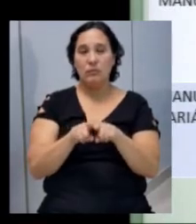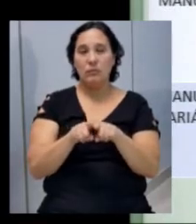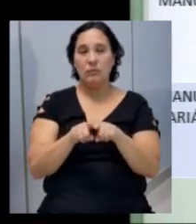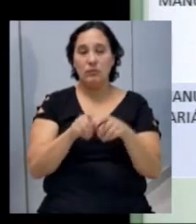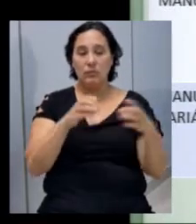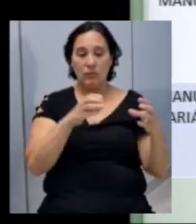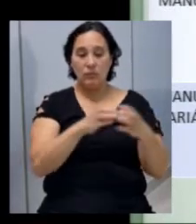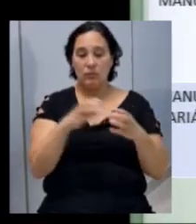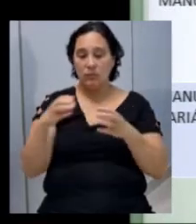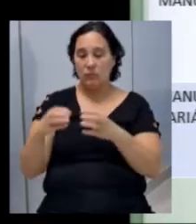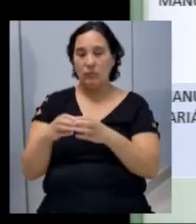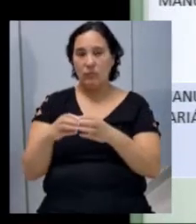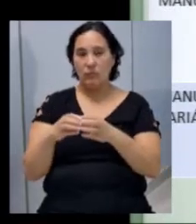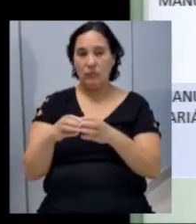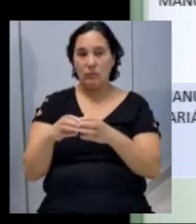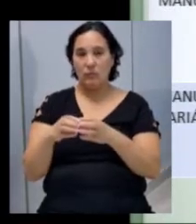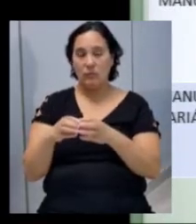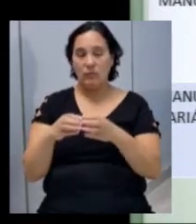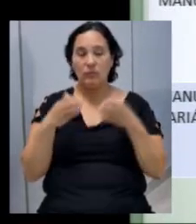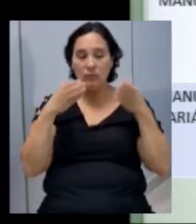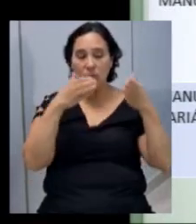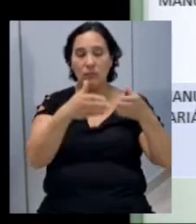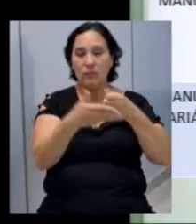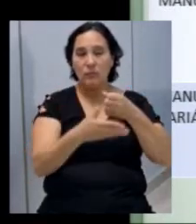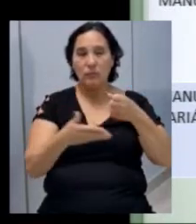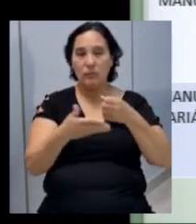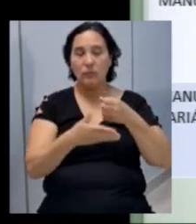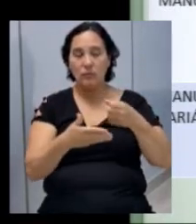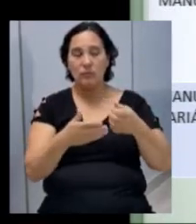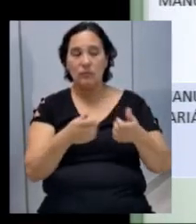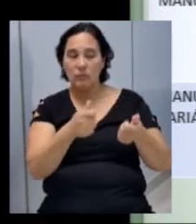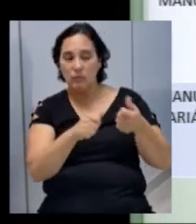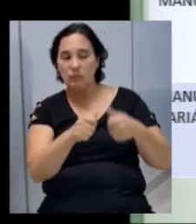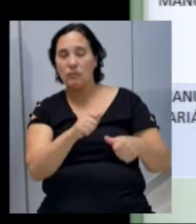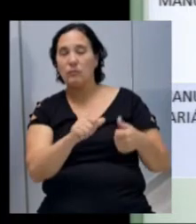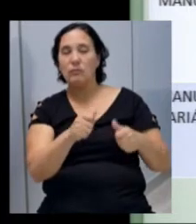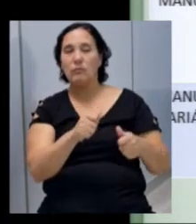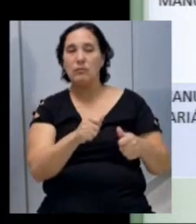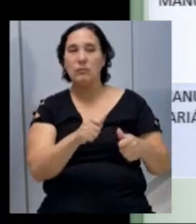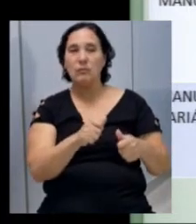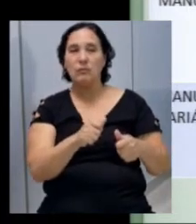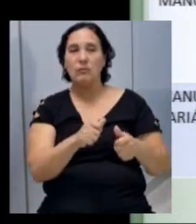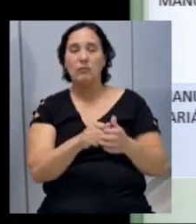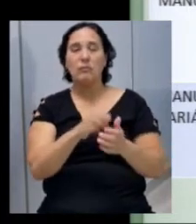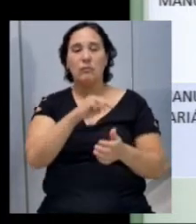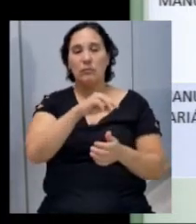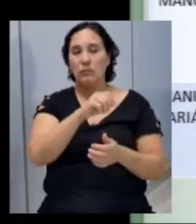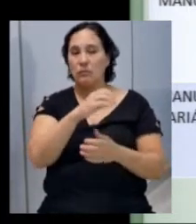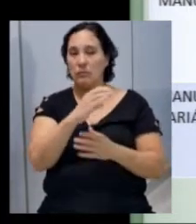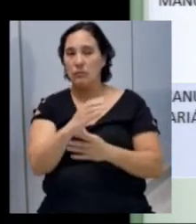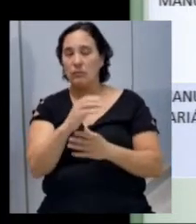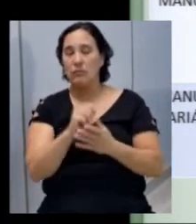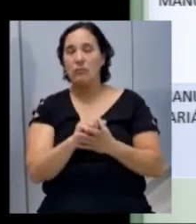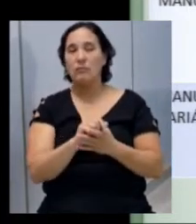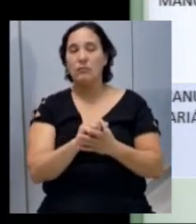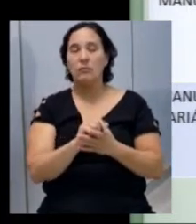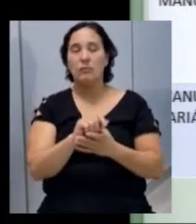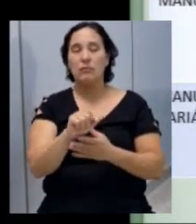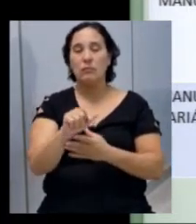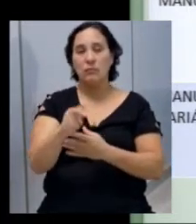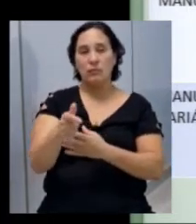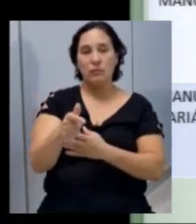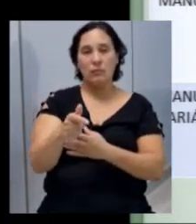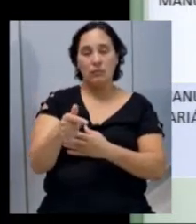blocos, que é o bloco da atenção básica, atenção básica variável do MAC e dos demais